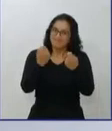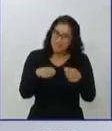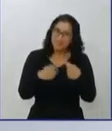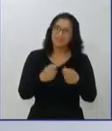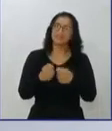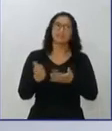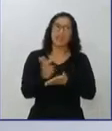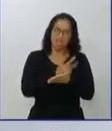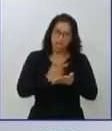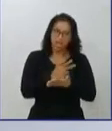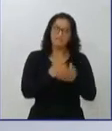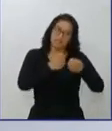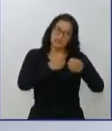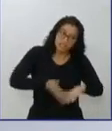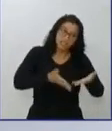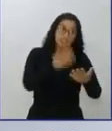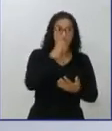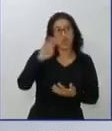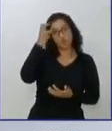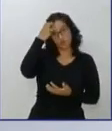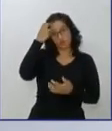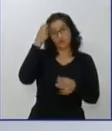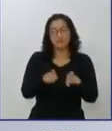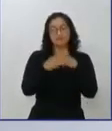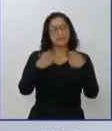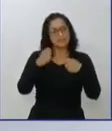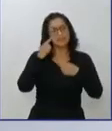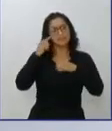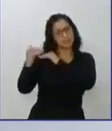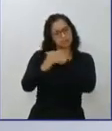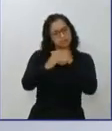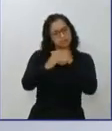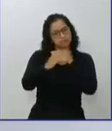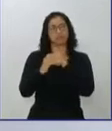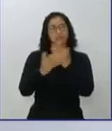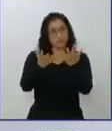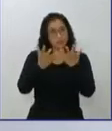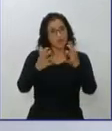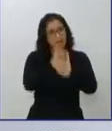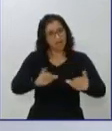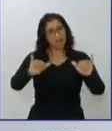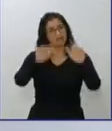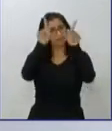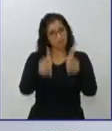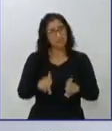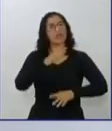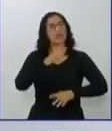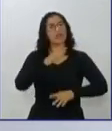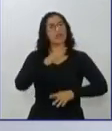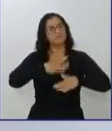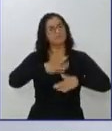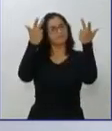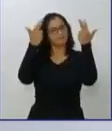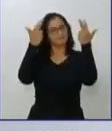Tatá, deixar o povo, a população tranquila, de que nós iremos fazer um excelente governo, pautado na